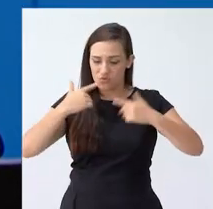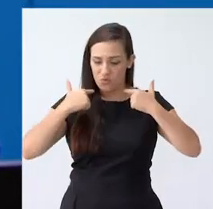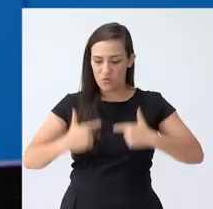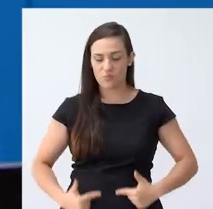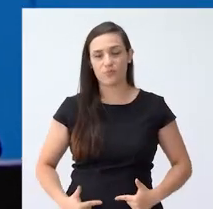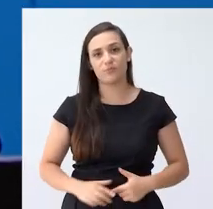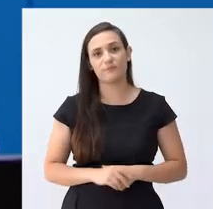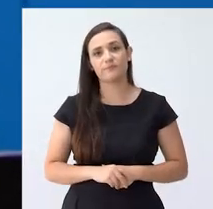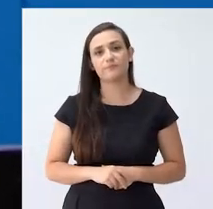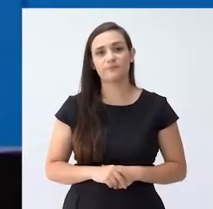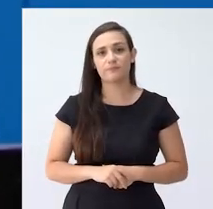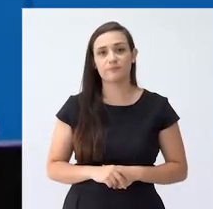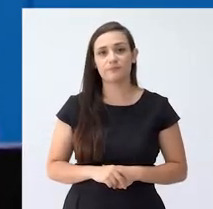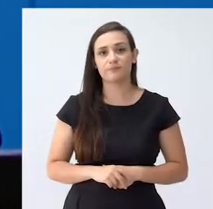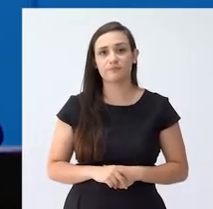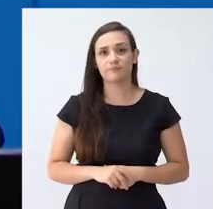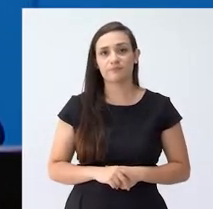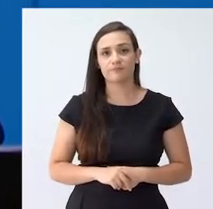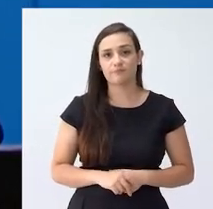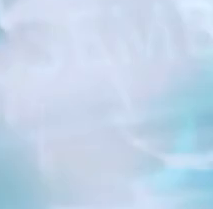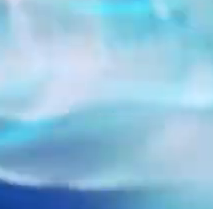decorrência dos efeitos da Covid-19.